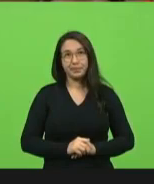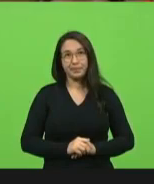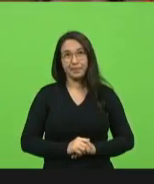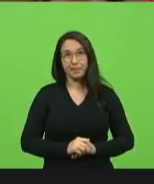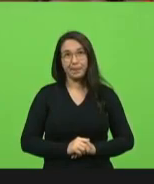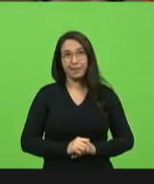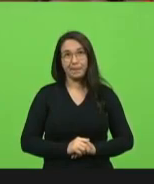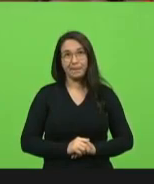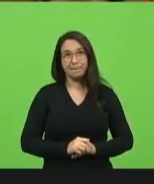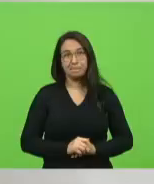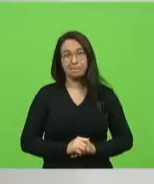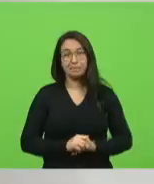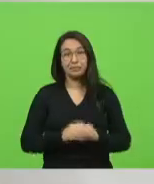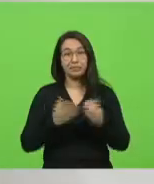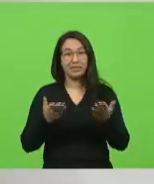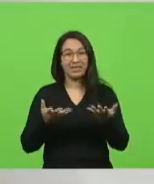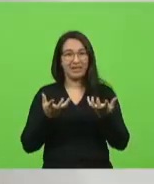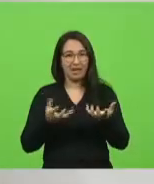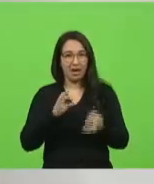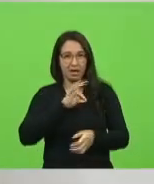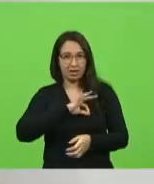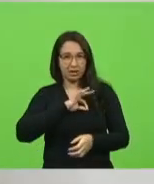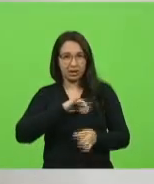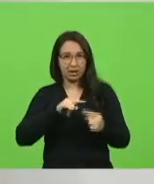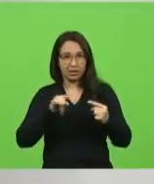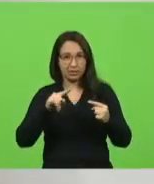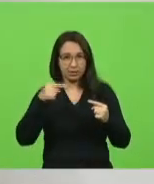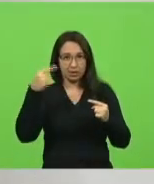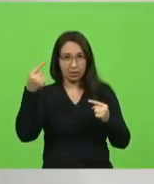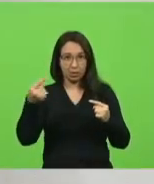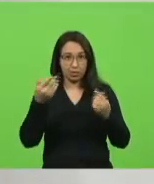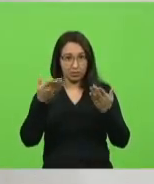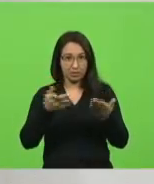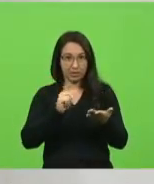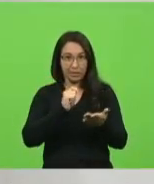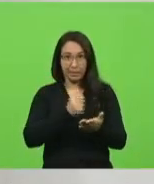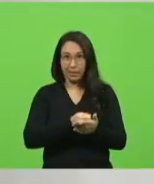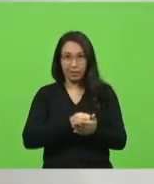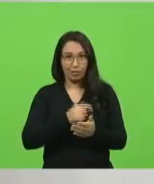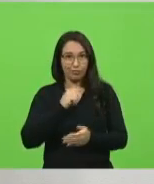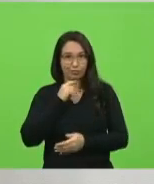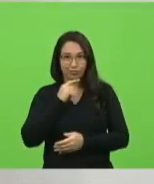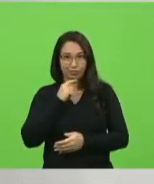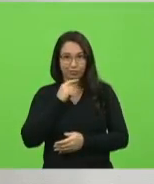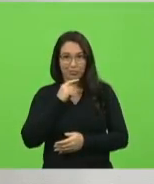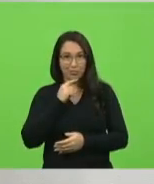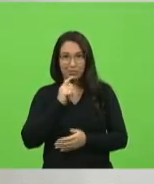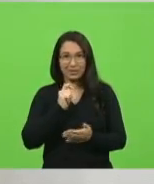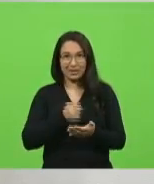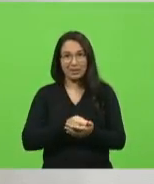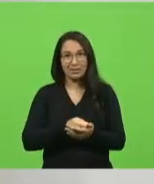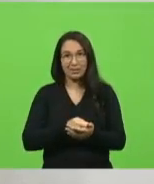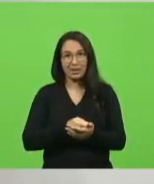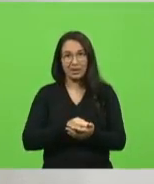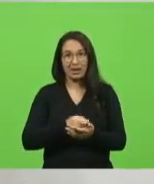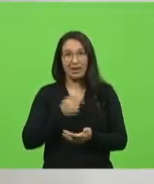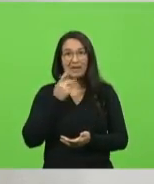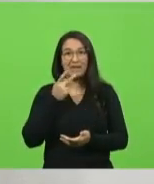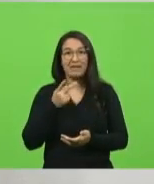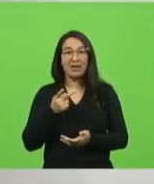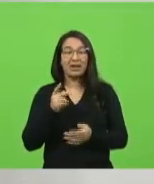quem vai buscar agora o salário na semana que vem e o teu pagador não vai conseguir rodar a folha. Diga que você se sentiu